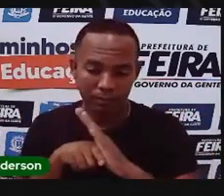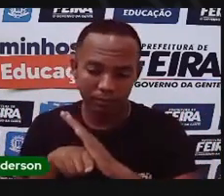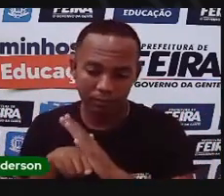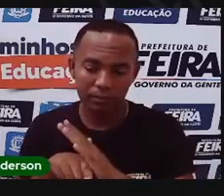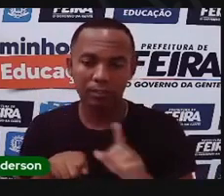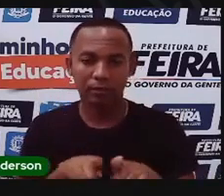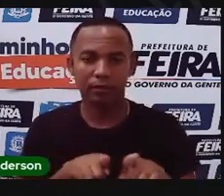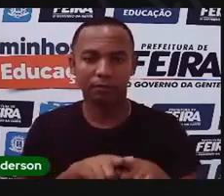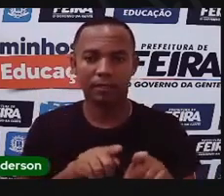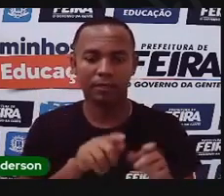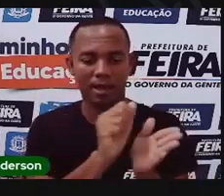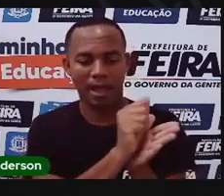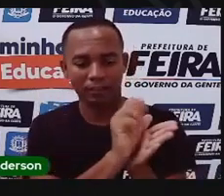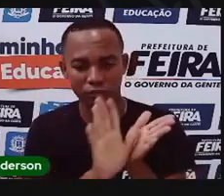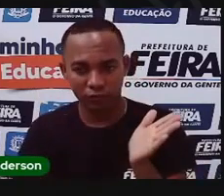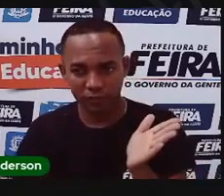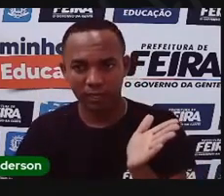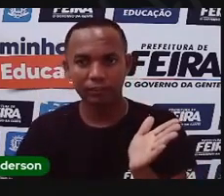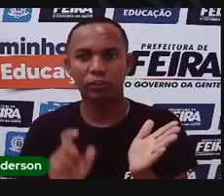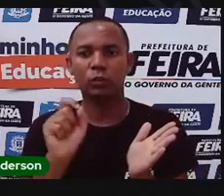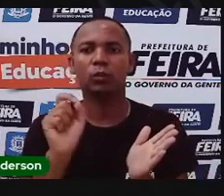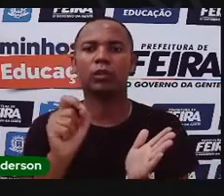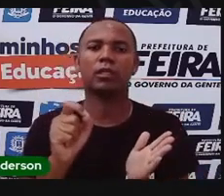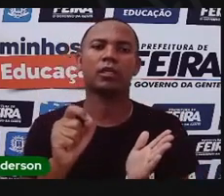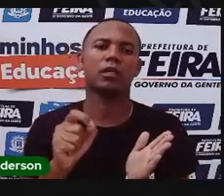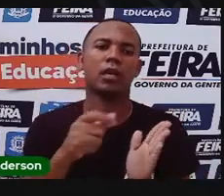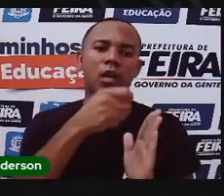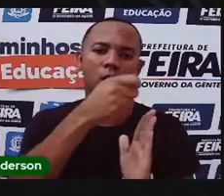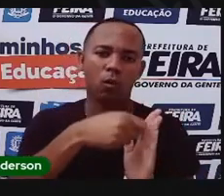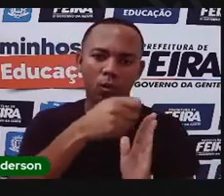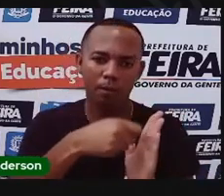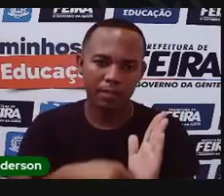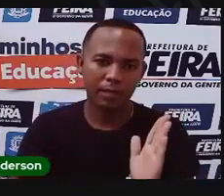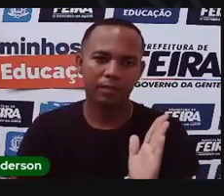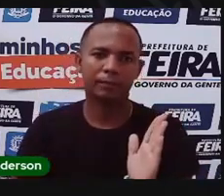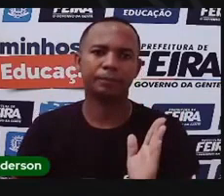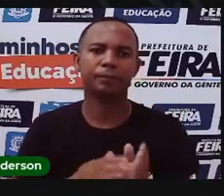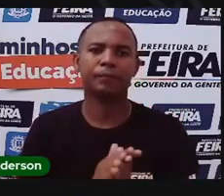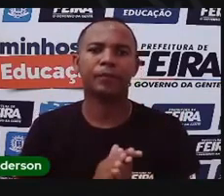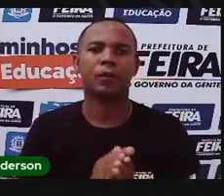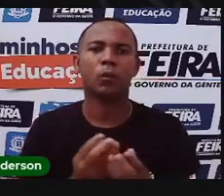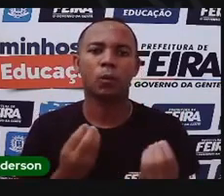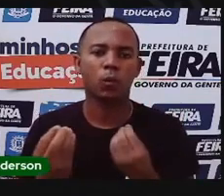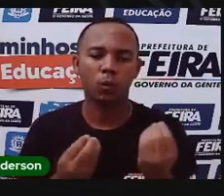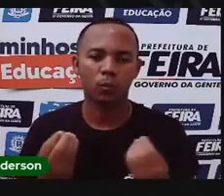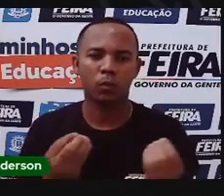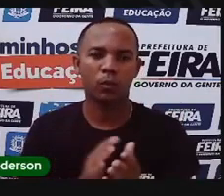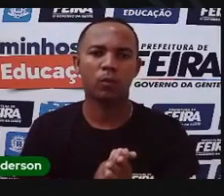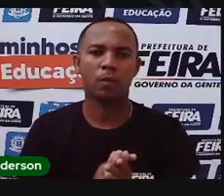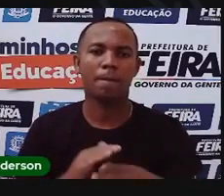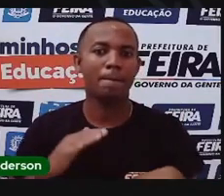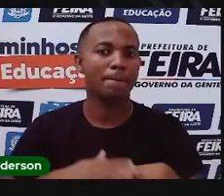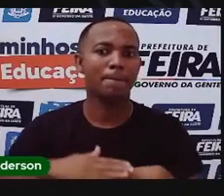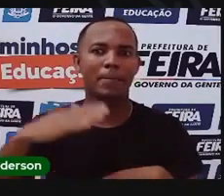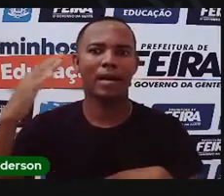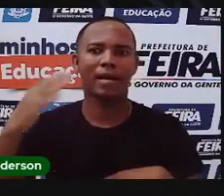vai fazer uma atividade complementar. E o que é uma atividade complementar? Essa atividade complementar é para ampliar, aumentar